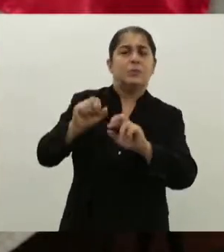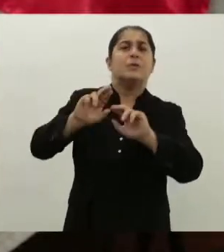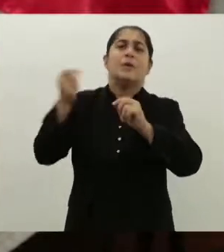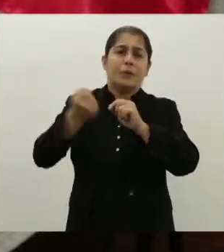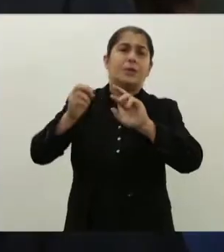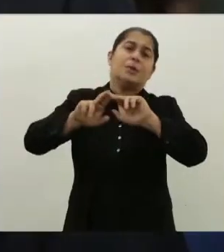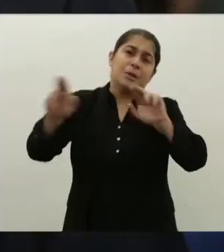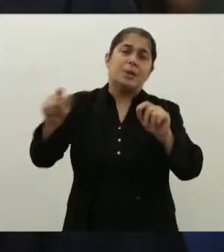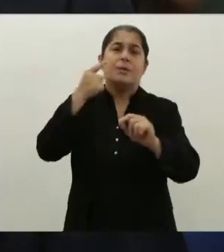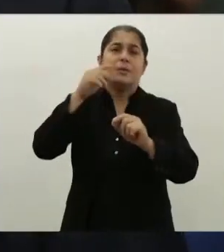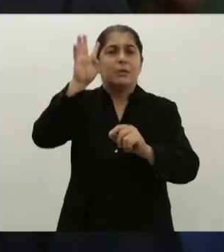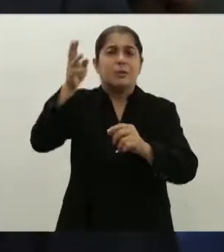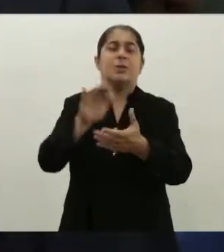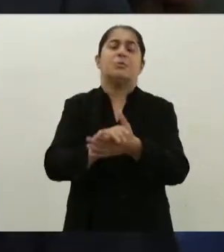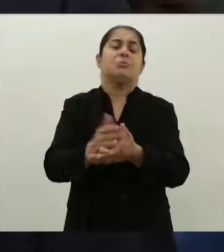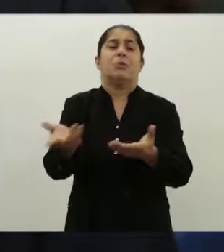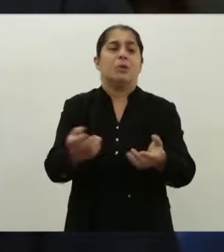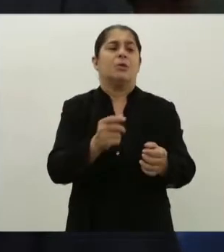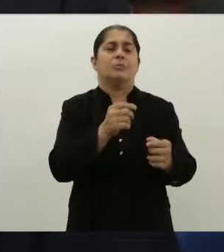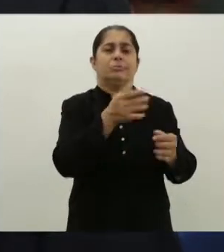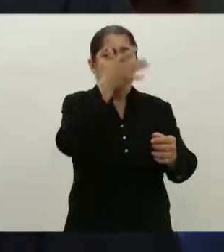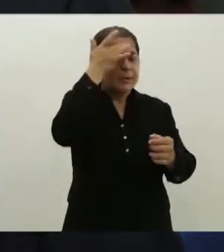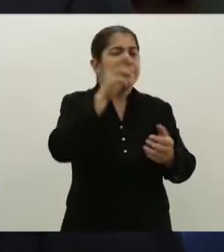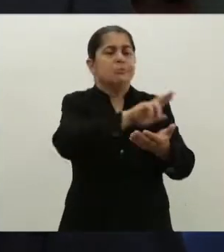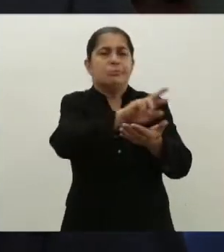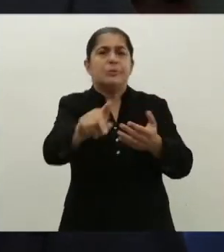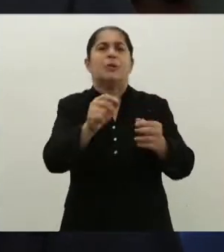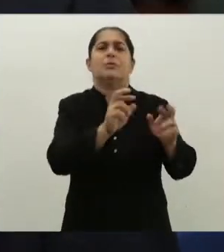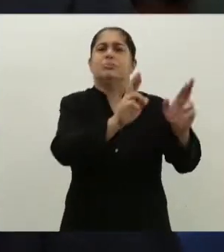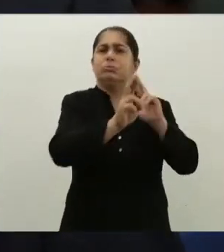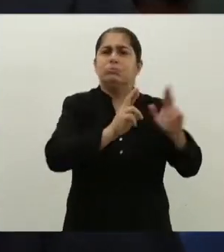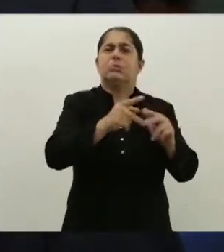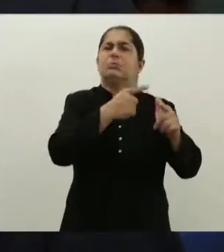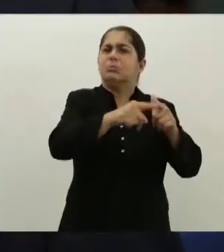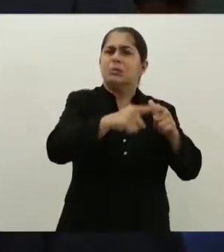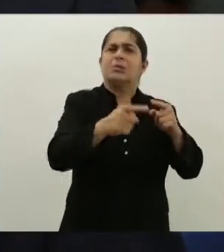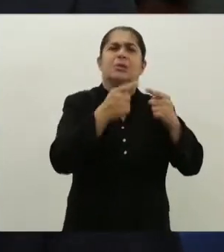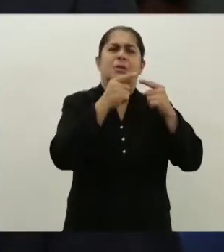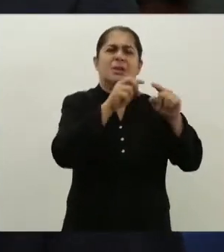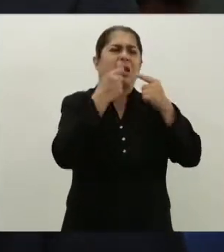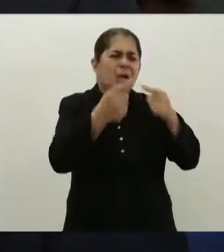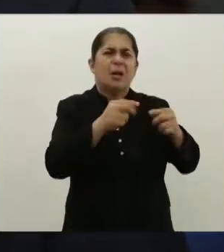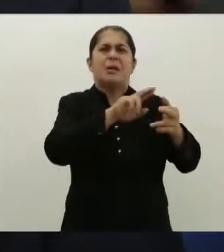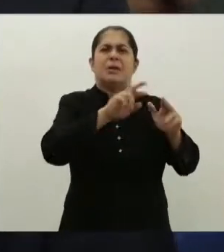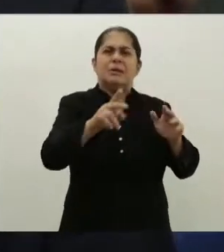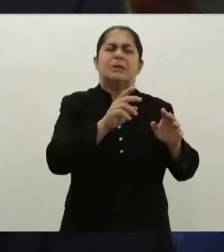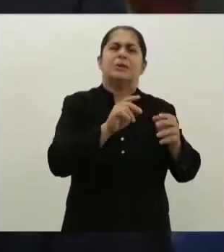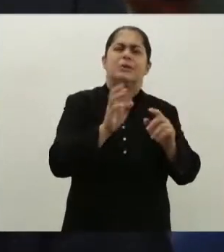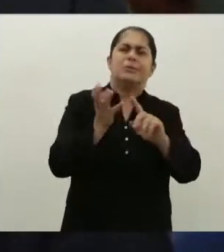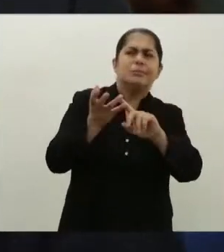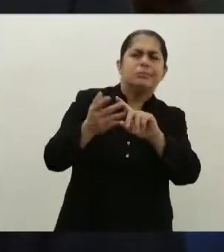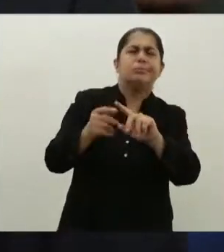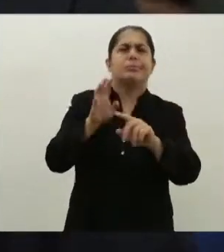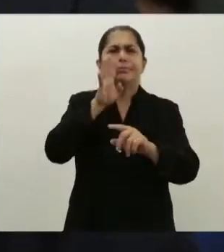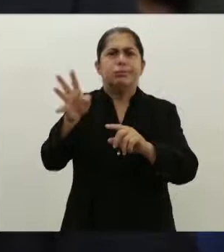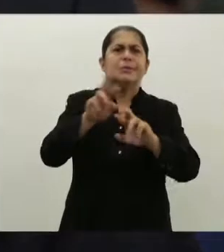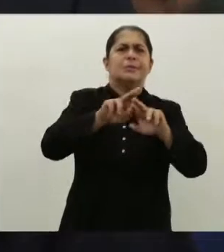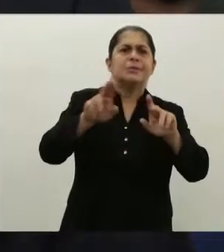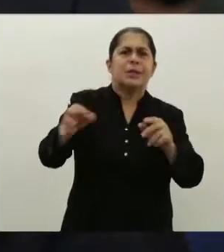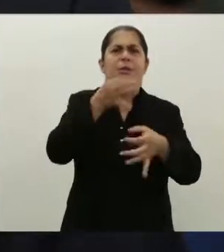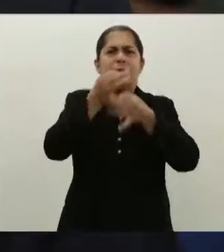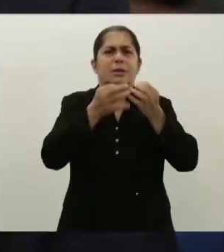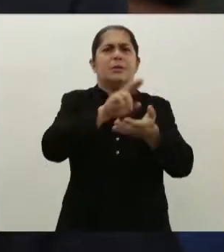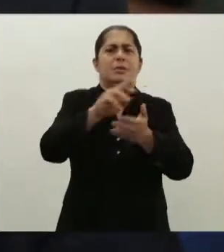providências. Qualquer denúncia, qualquer representação, reclamação, uma crítica, uma